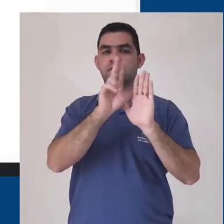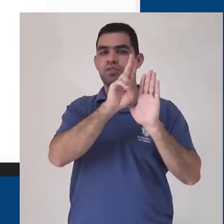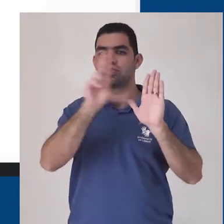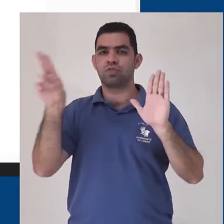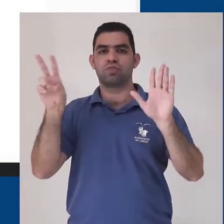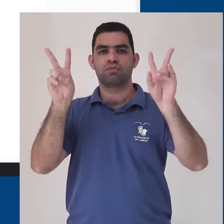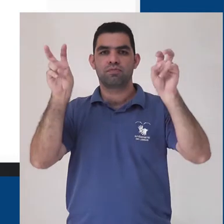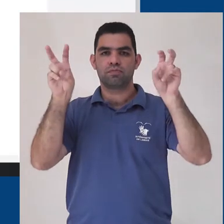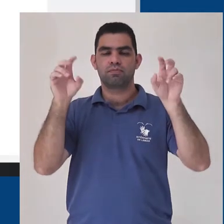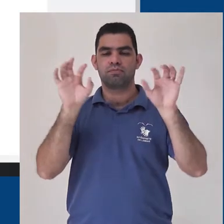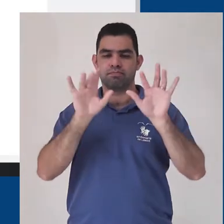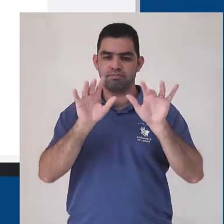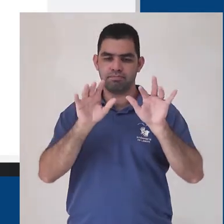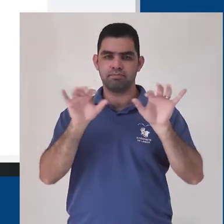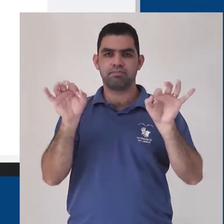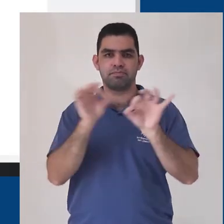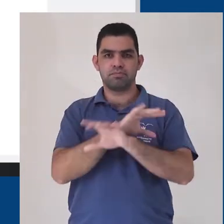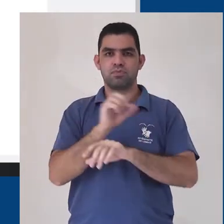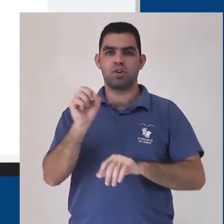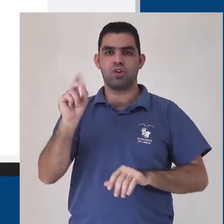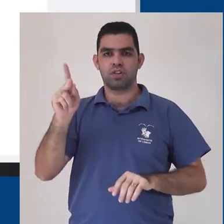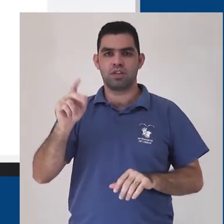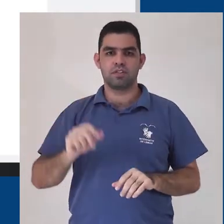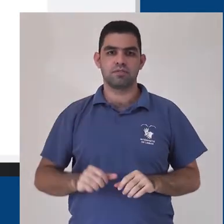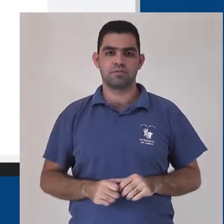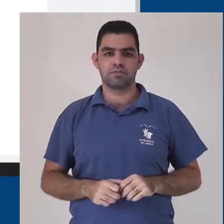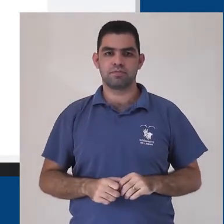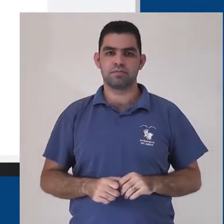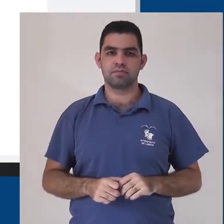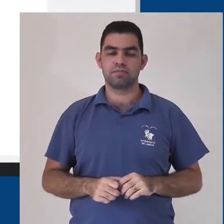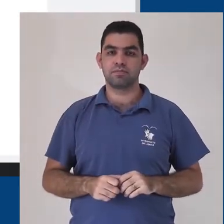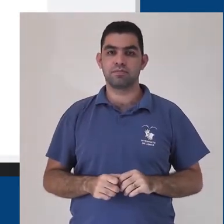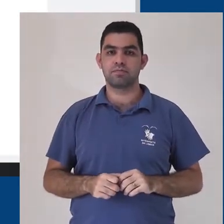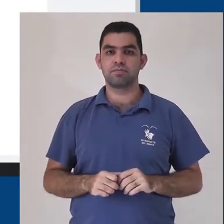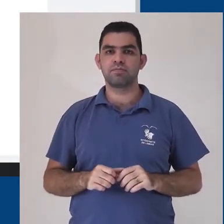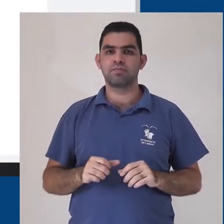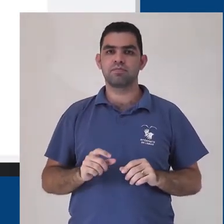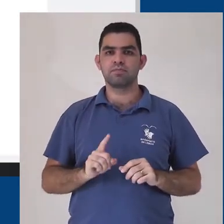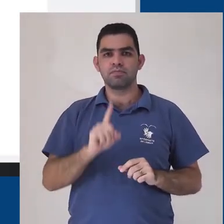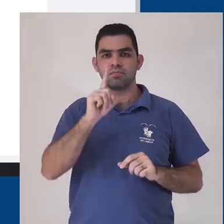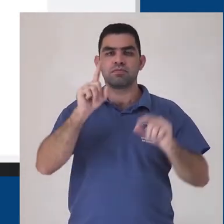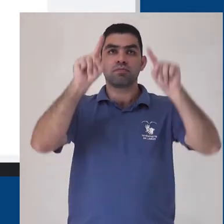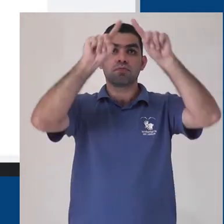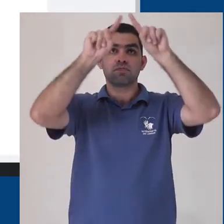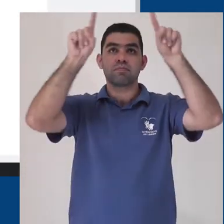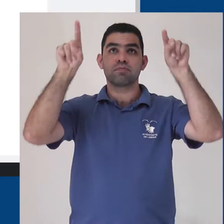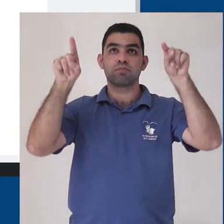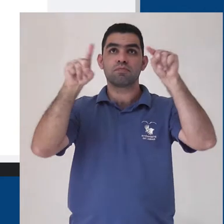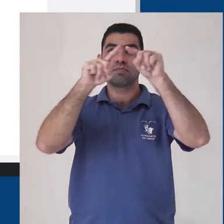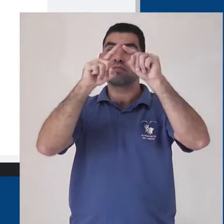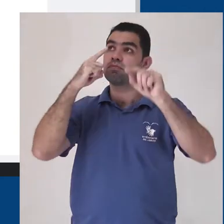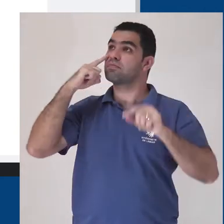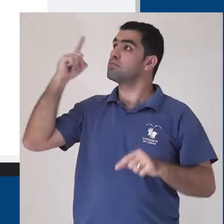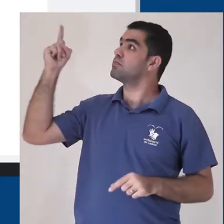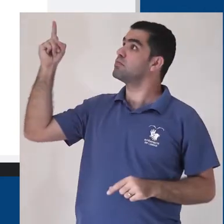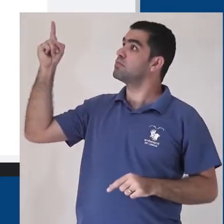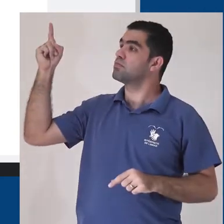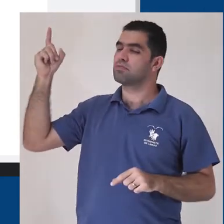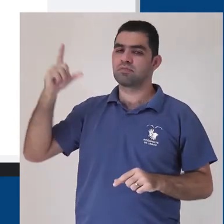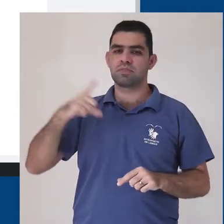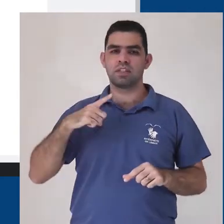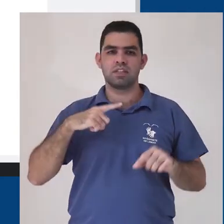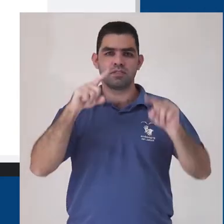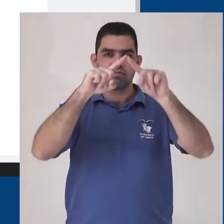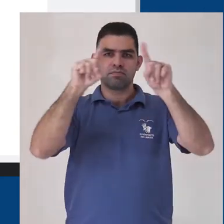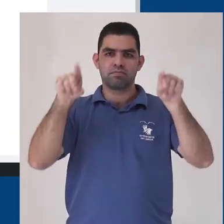desejamos e damos OK. Na parte central superior da página, vemos o ícone de duas janelas sobrepostas com o número